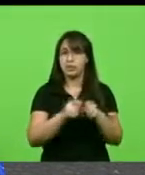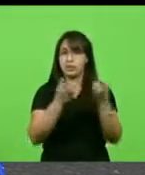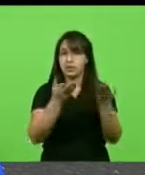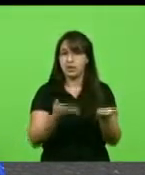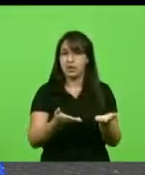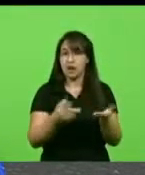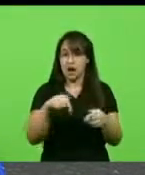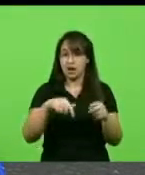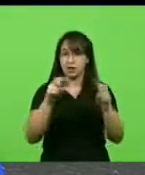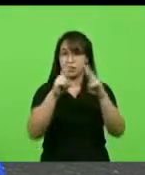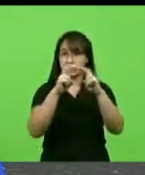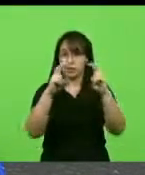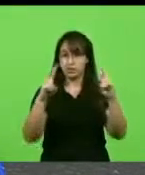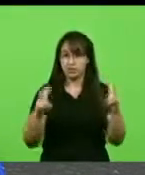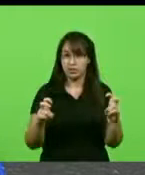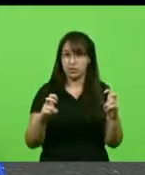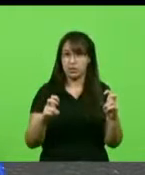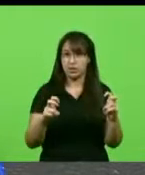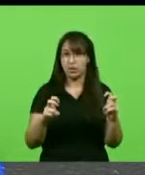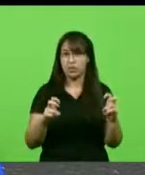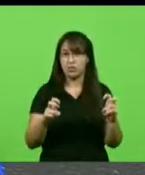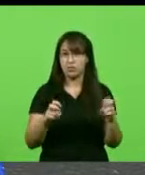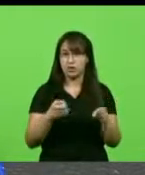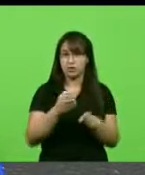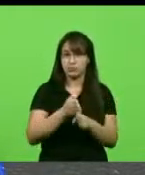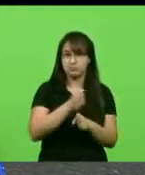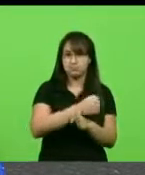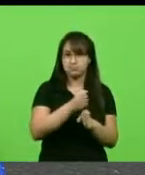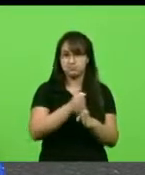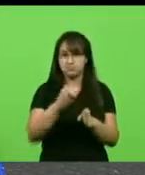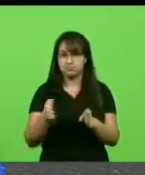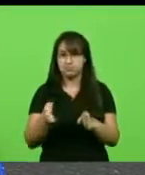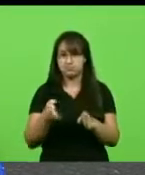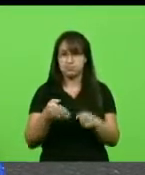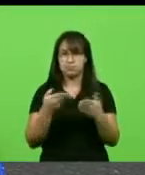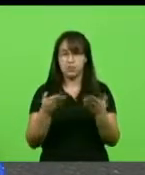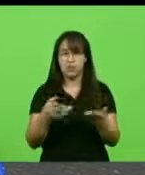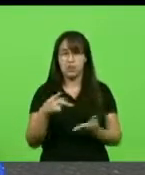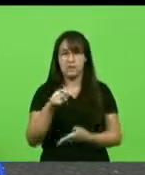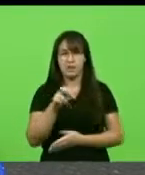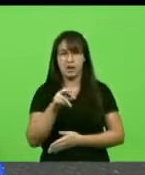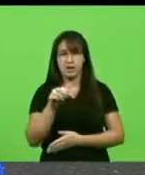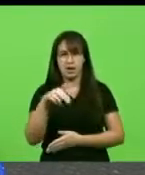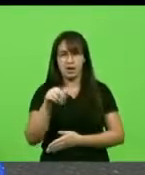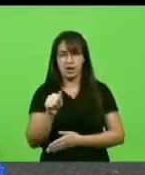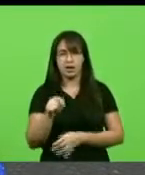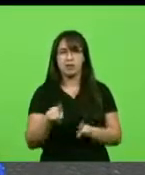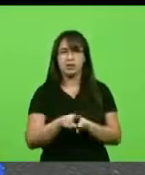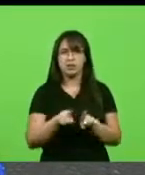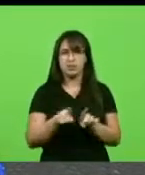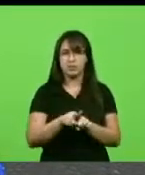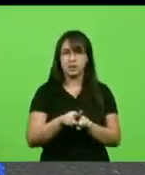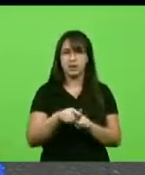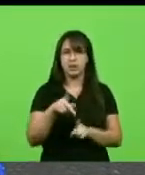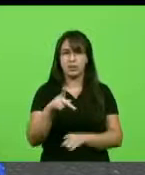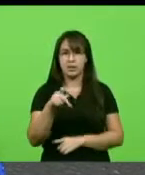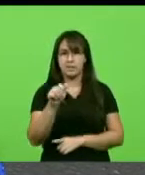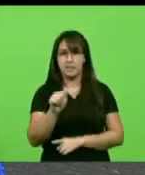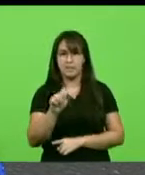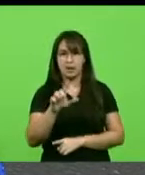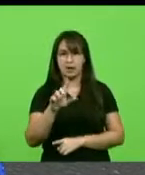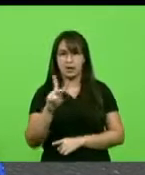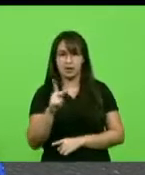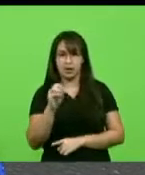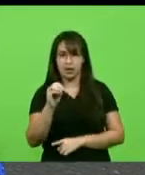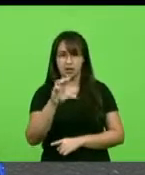Florianópolis, divisa com o Paraná, ou Palhoça, divisa com o Paraná, já